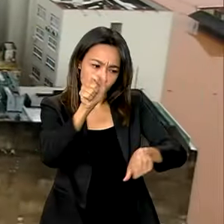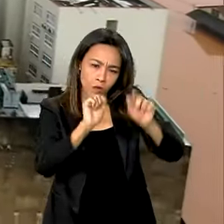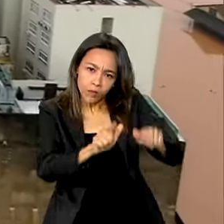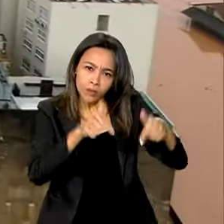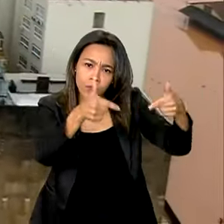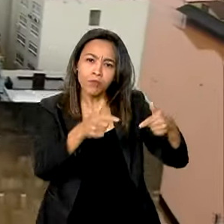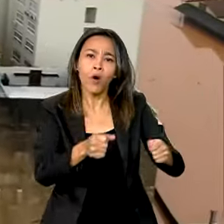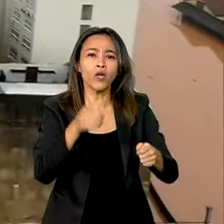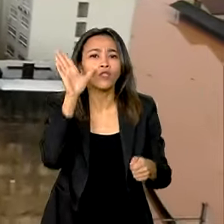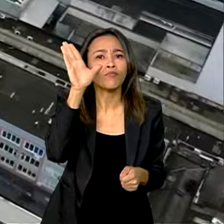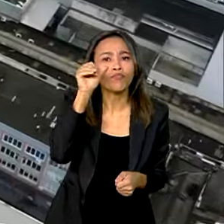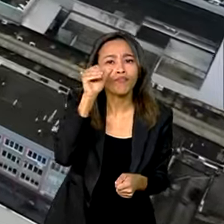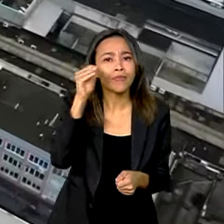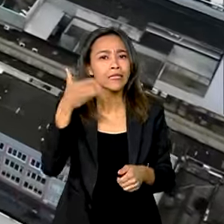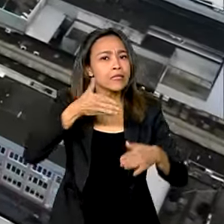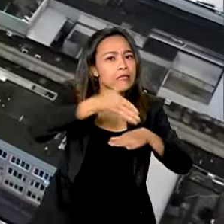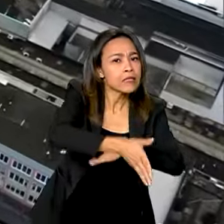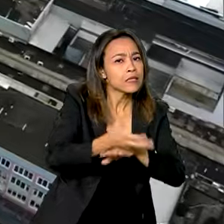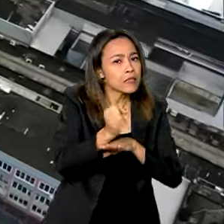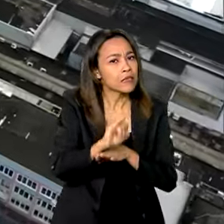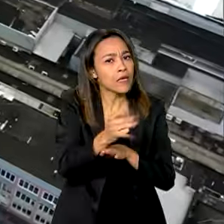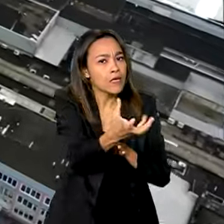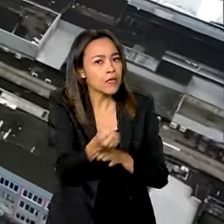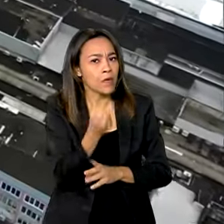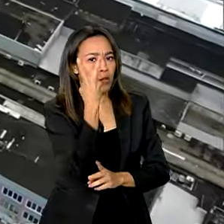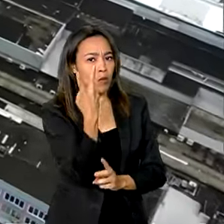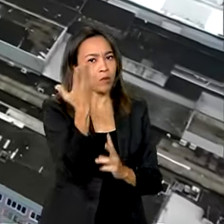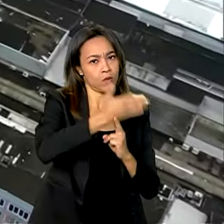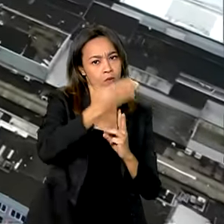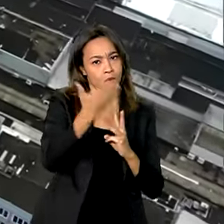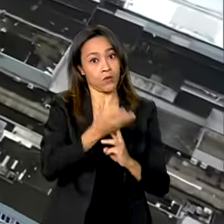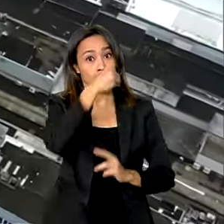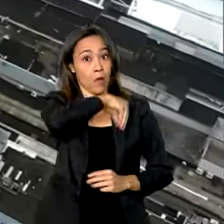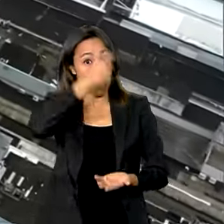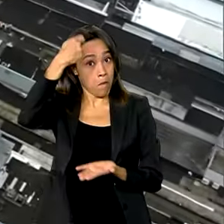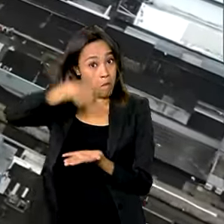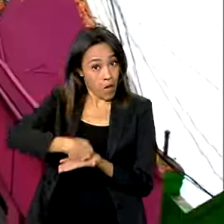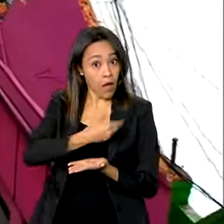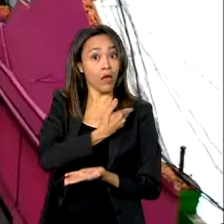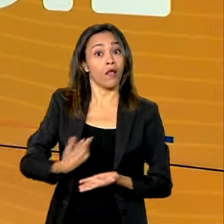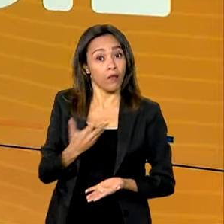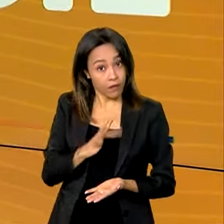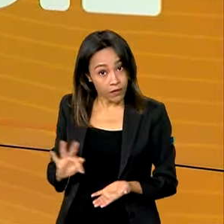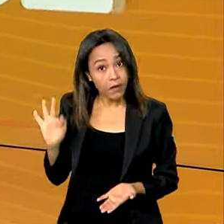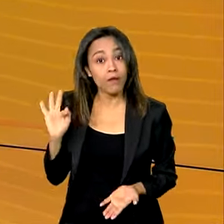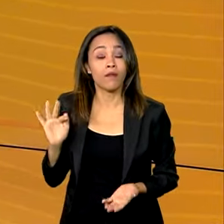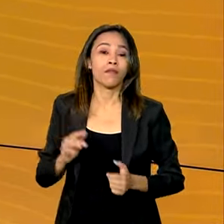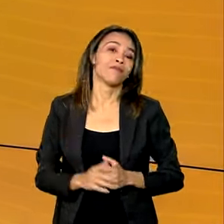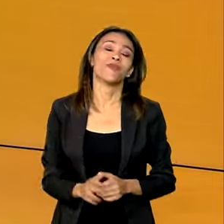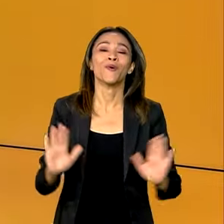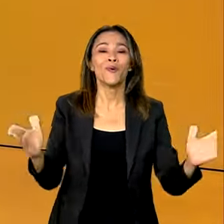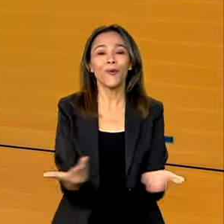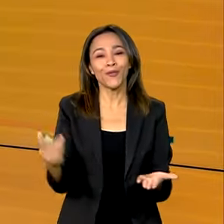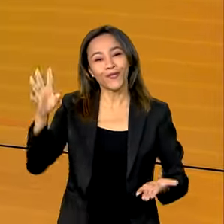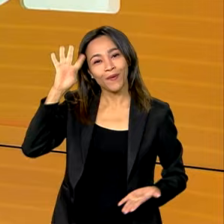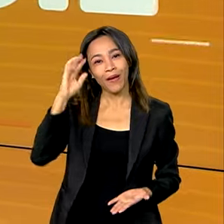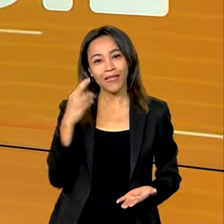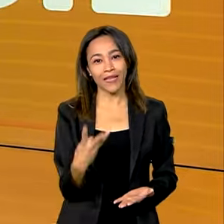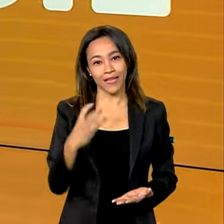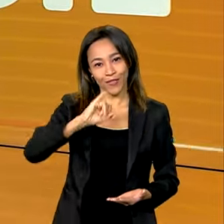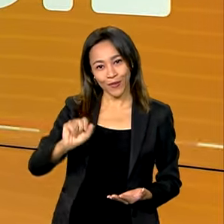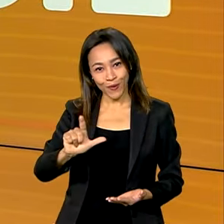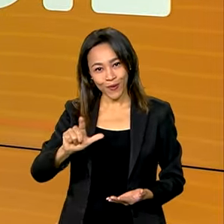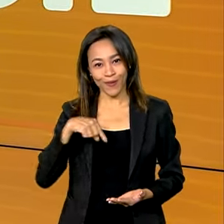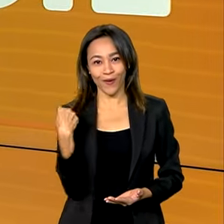podem consultar se vão receber as duas parcelas de salário mínimo pagas pelo Governo Federal. Quarta-feira, 3 de